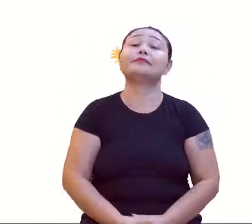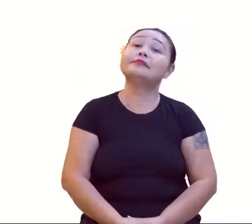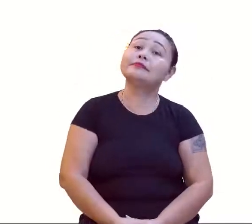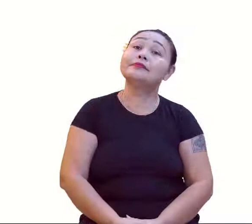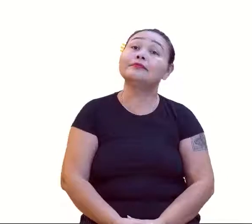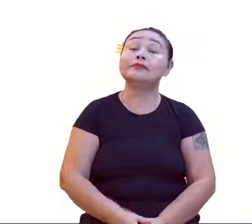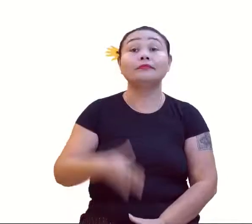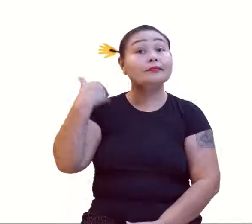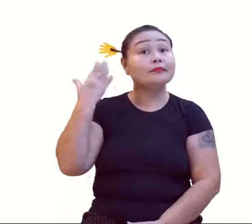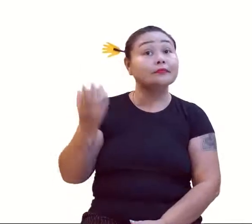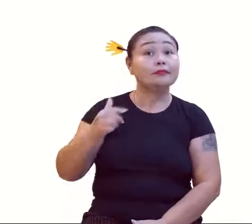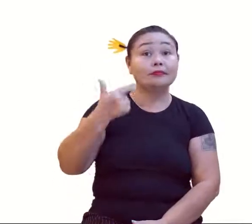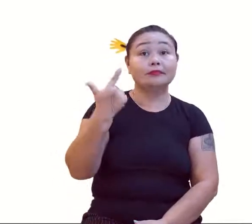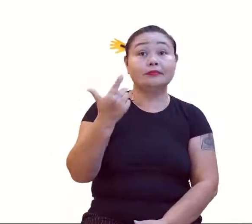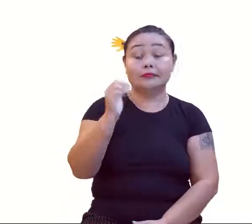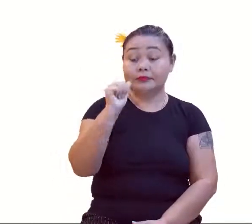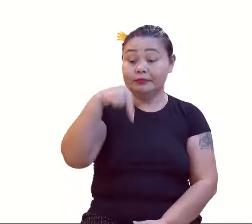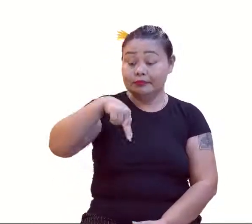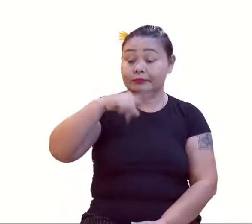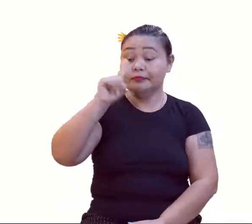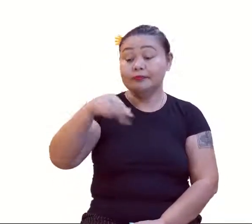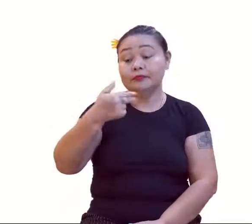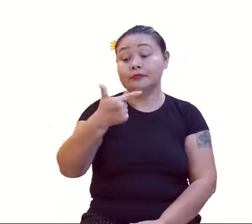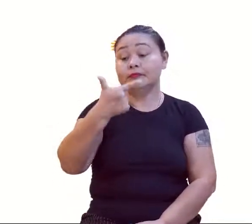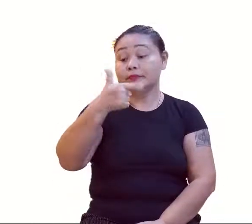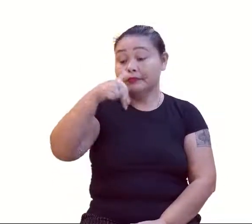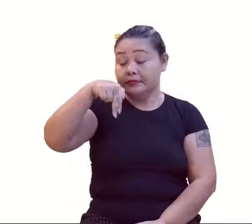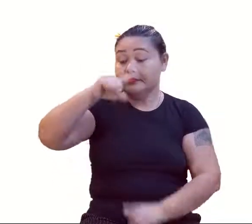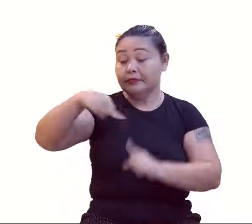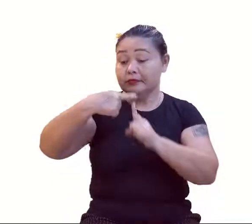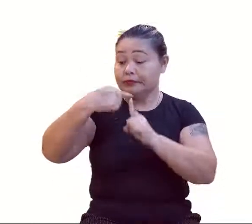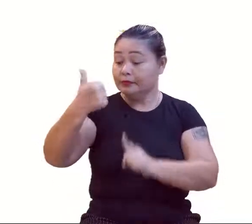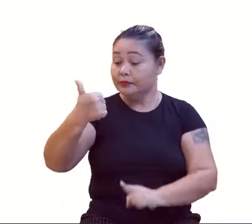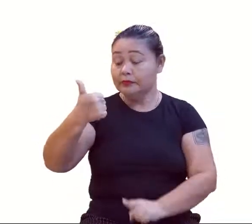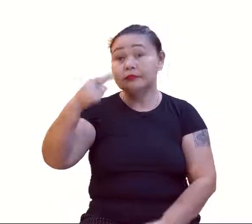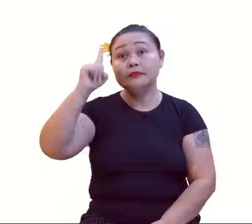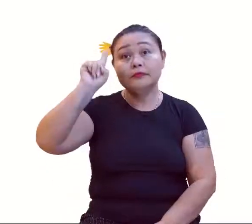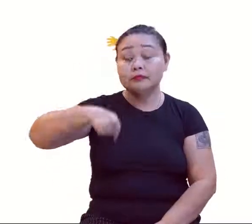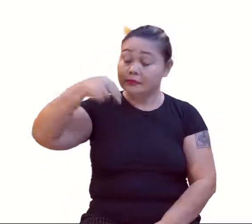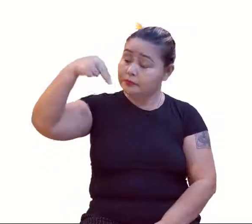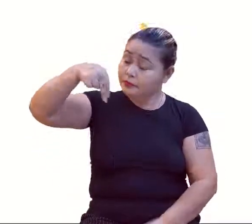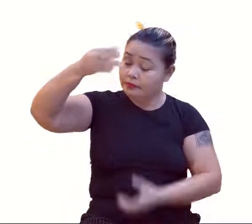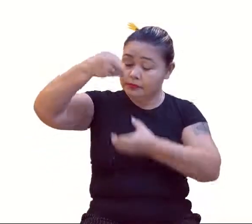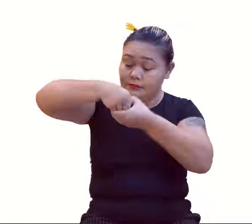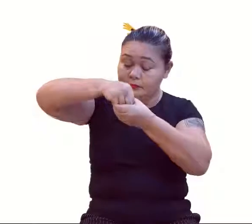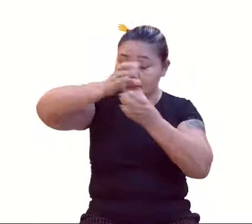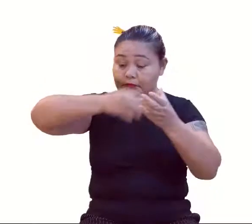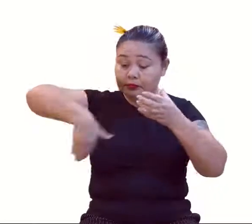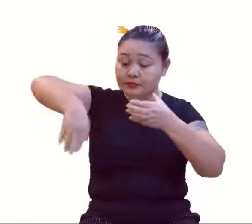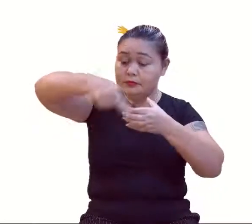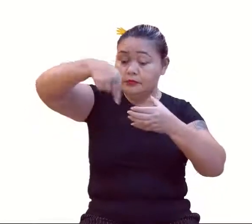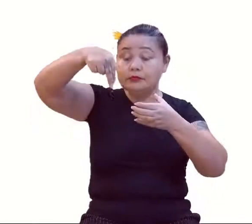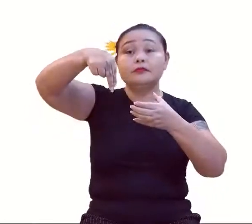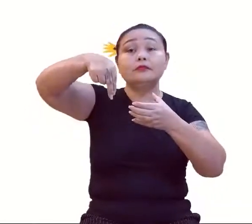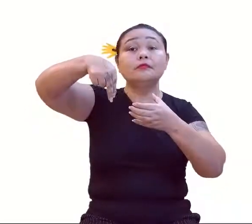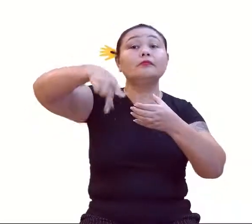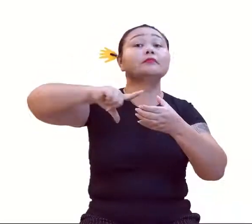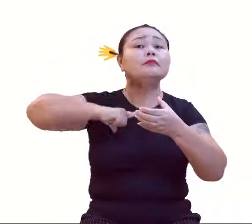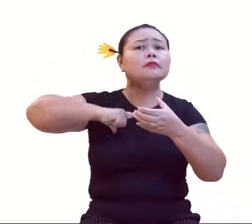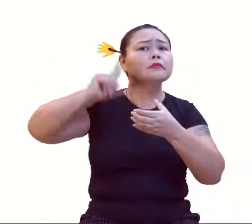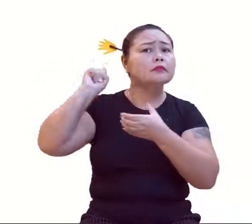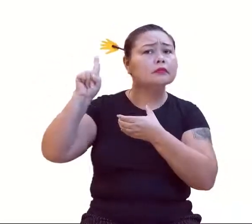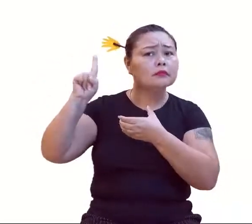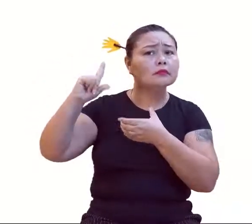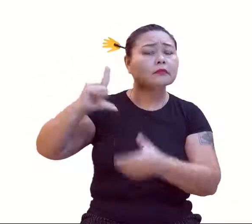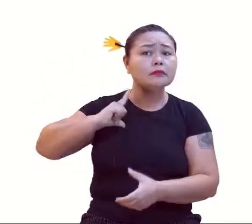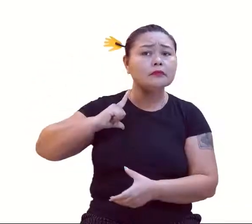a n igual a 2n mais 1, com n pertencente aos números naturais. Daí, aqui, nós